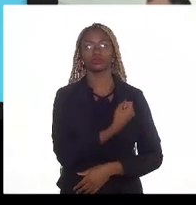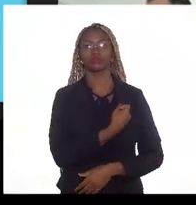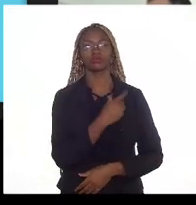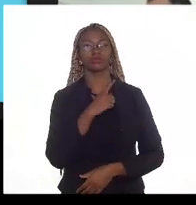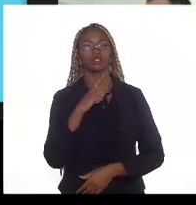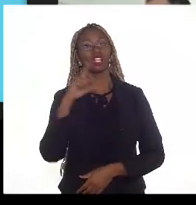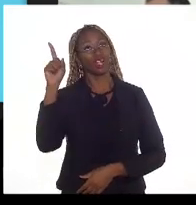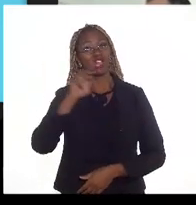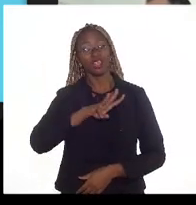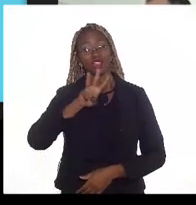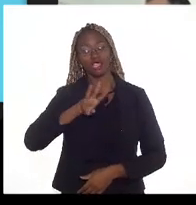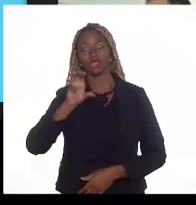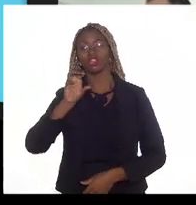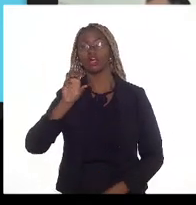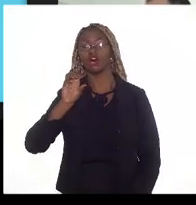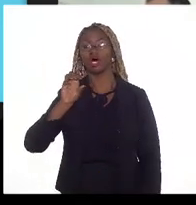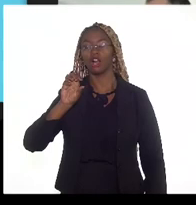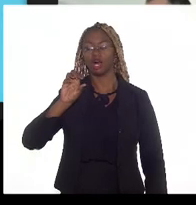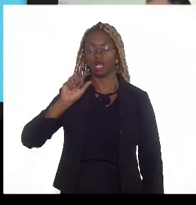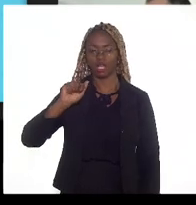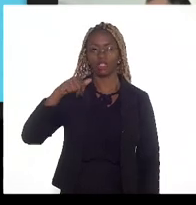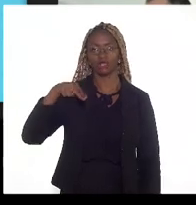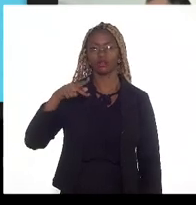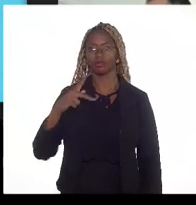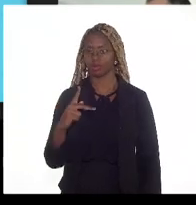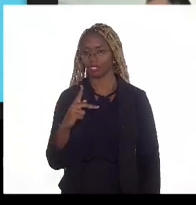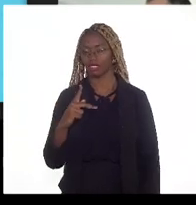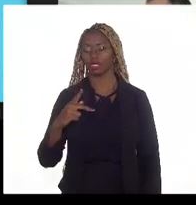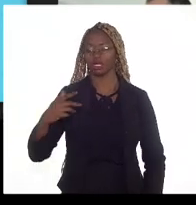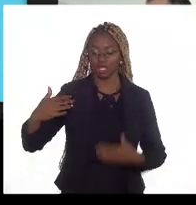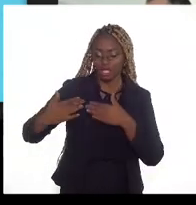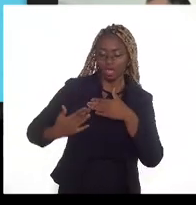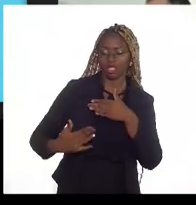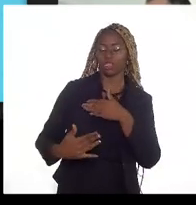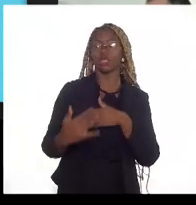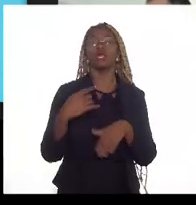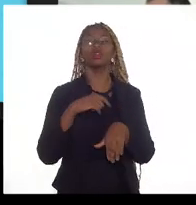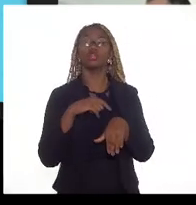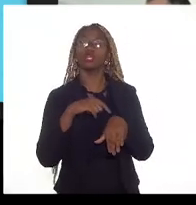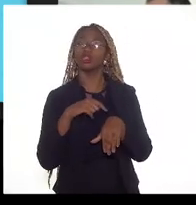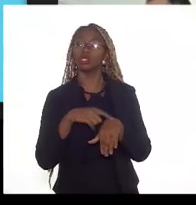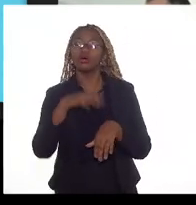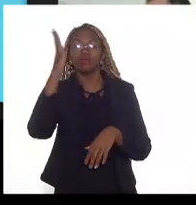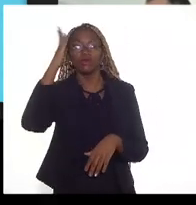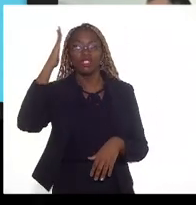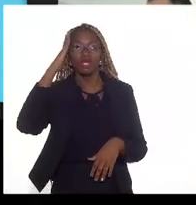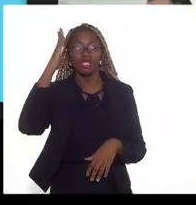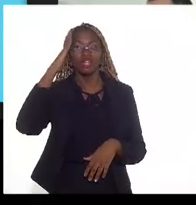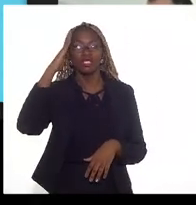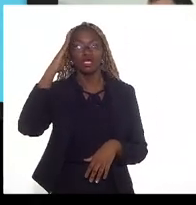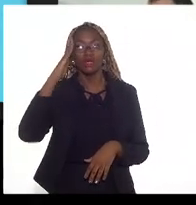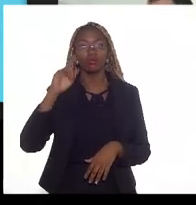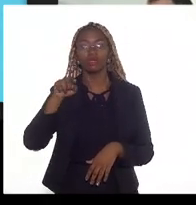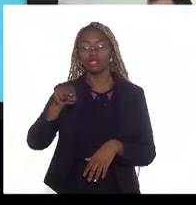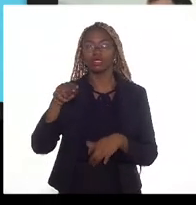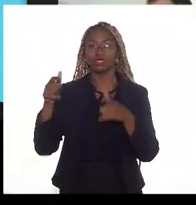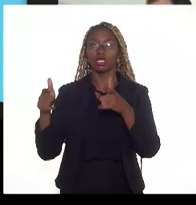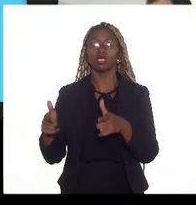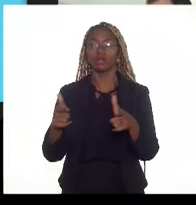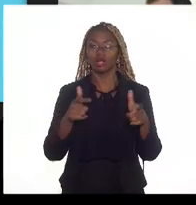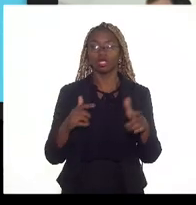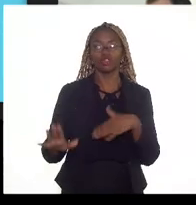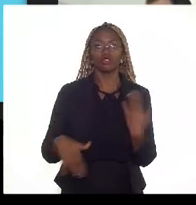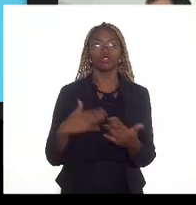site da NP ao longo de todo o tempo considerado para aqueles naquele sumário de